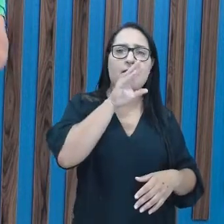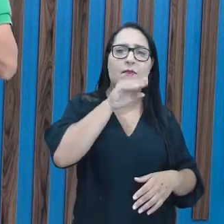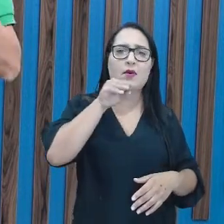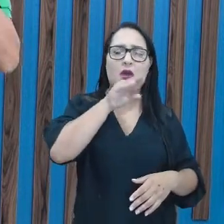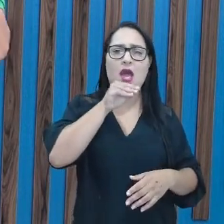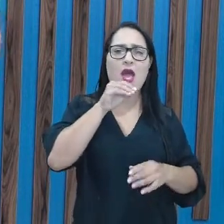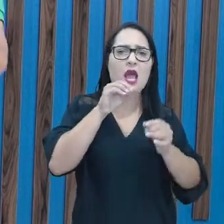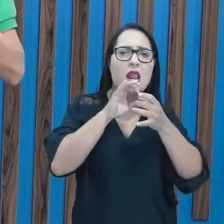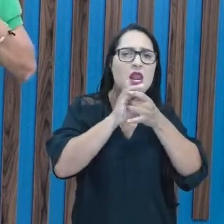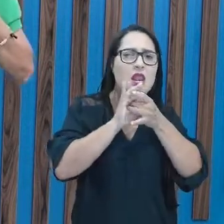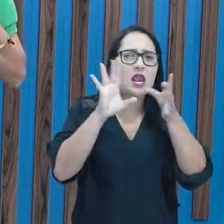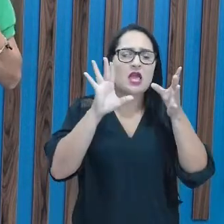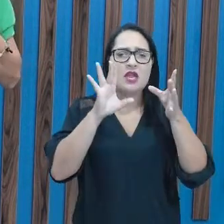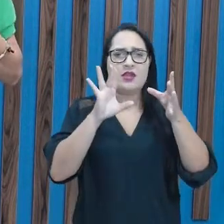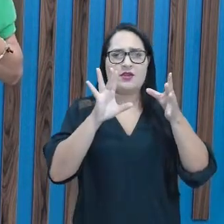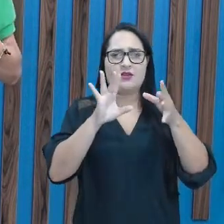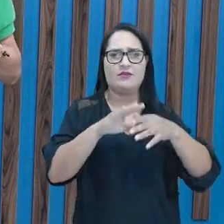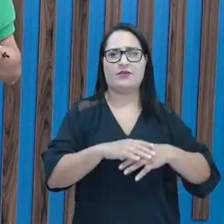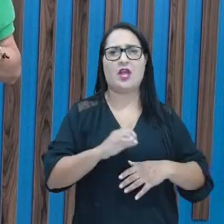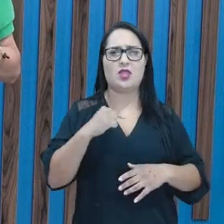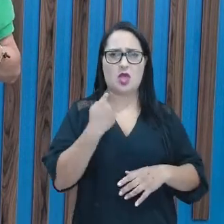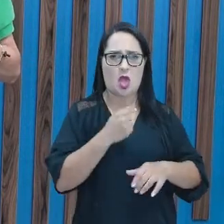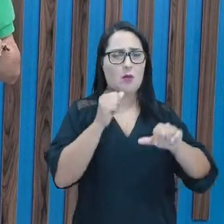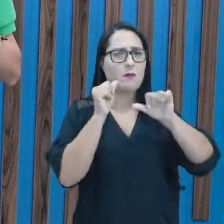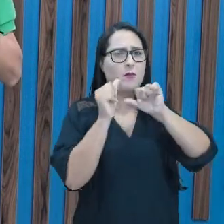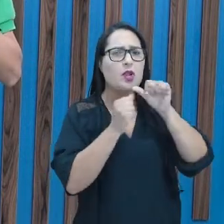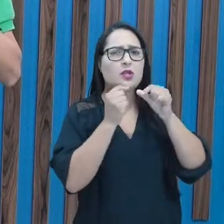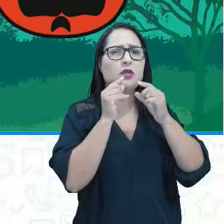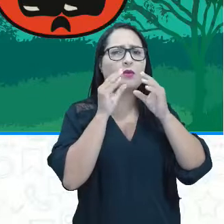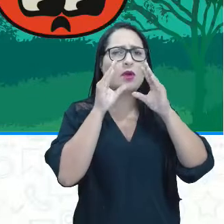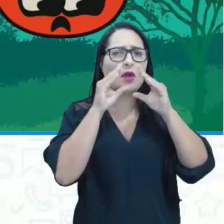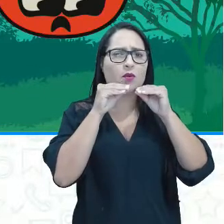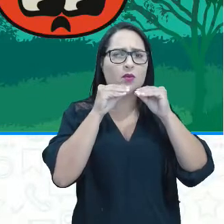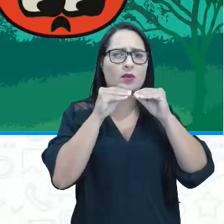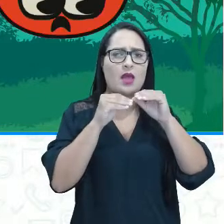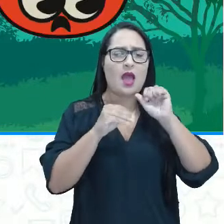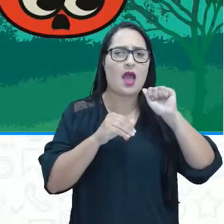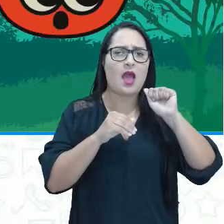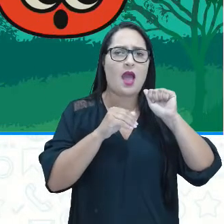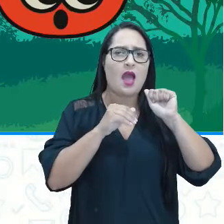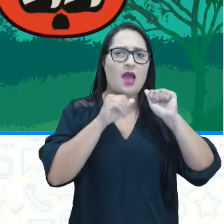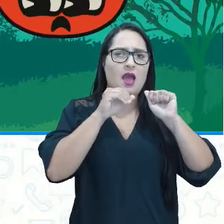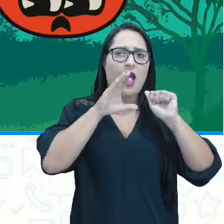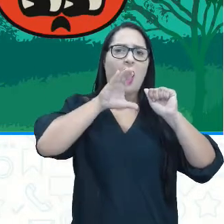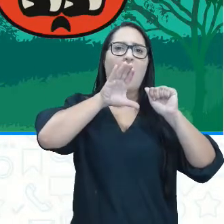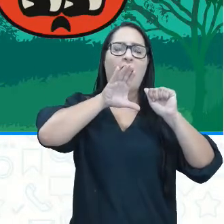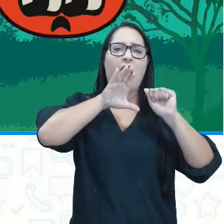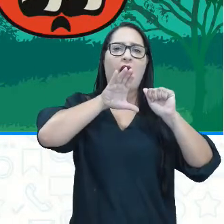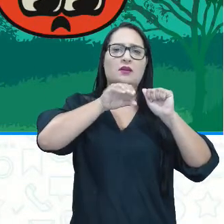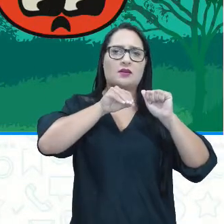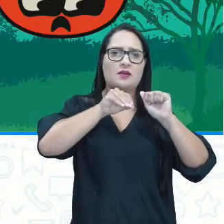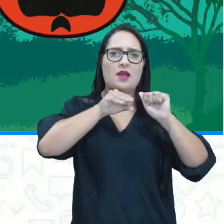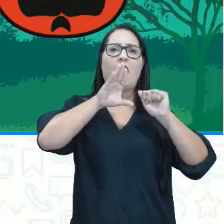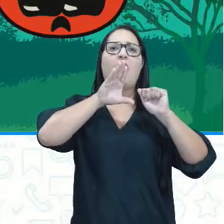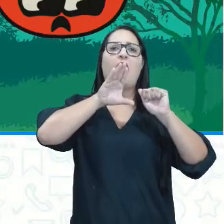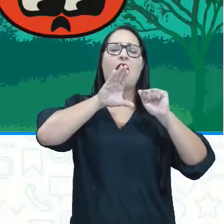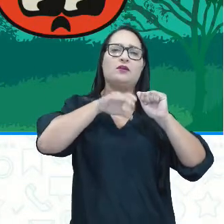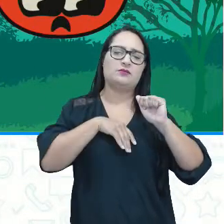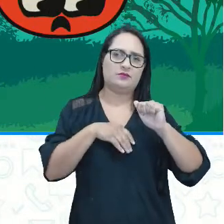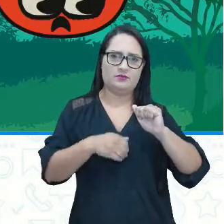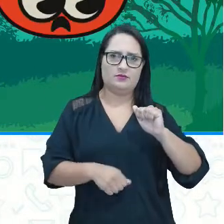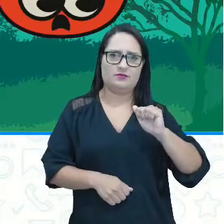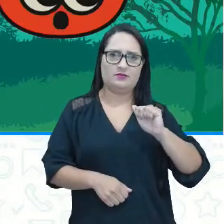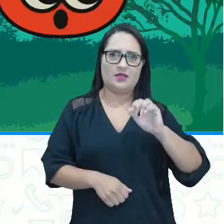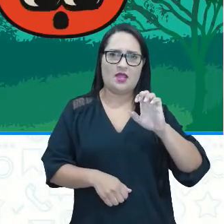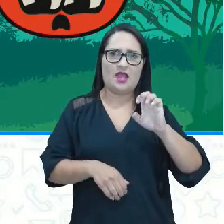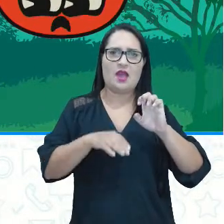formato que a gente faz com a boca, não é? Com o A, nós abrimos mais A, o E você